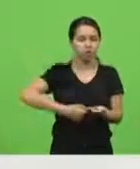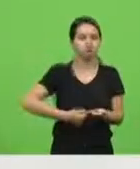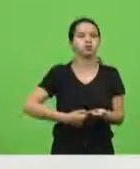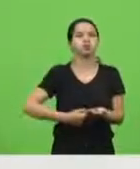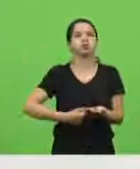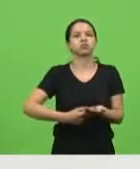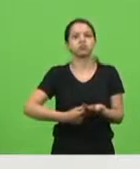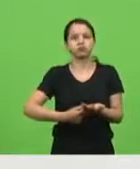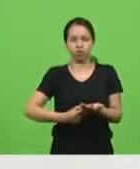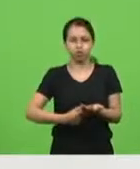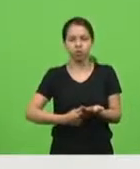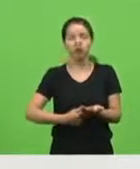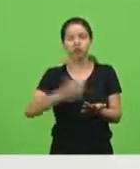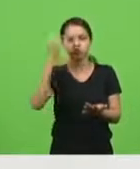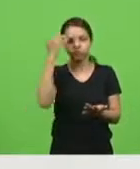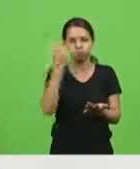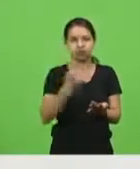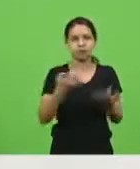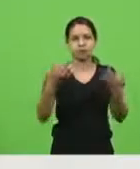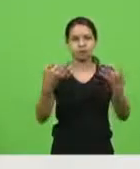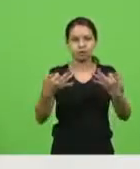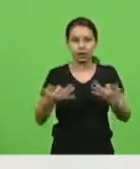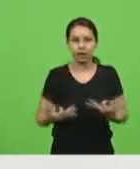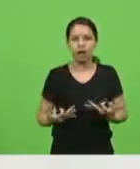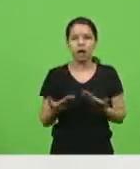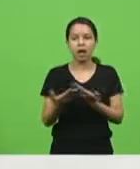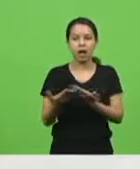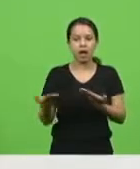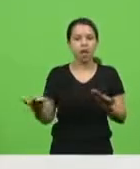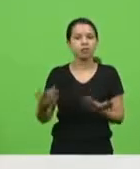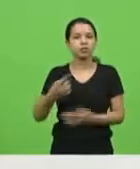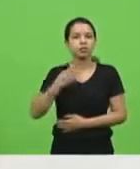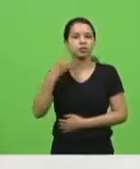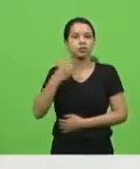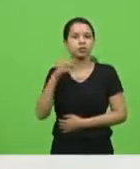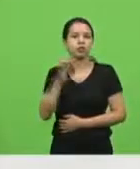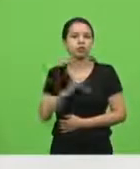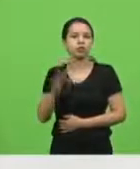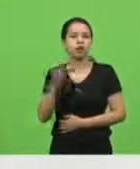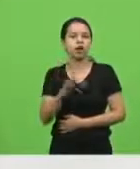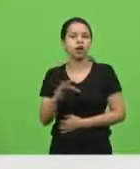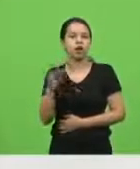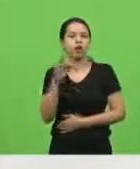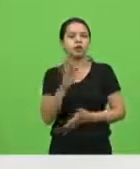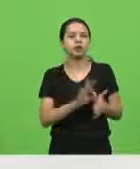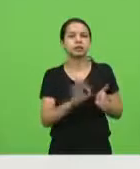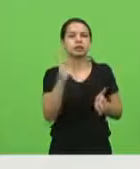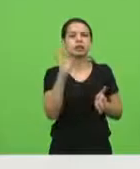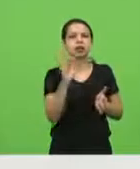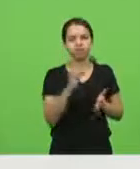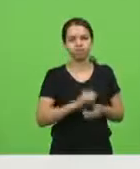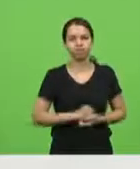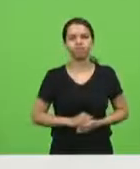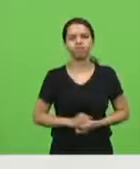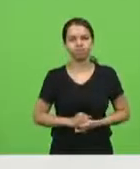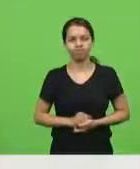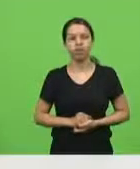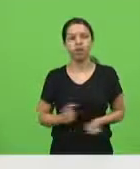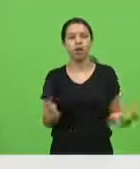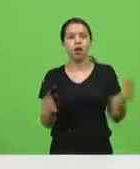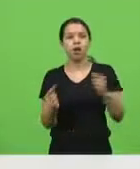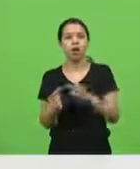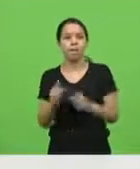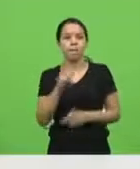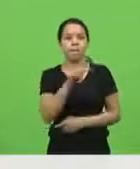federais que se destacaram no que diz respeito à PEC 186 de 2019.